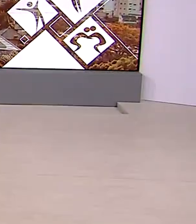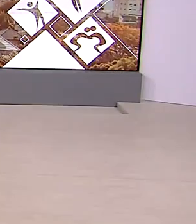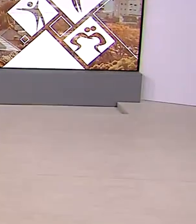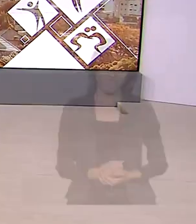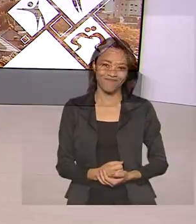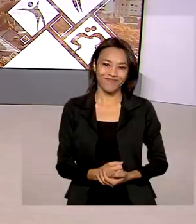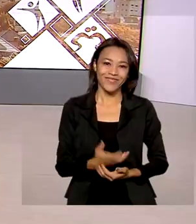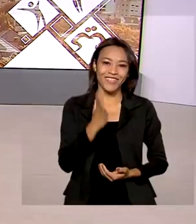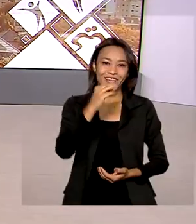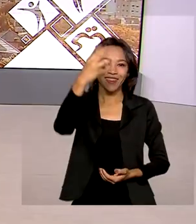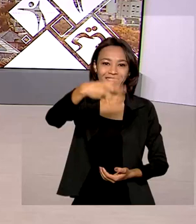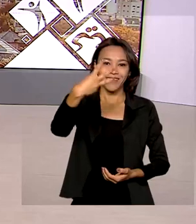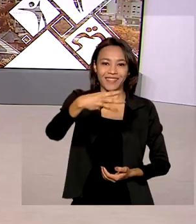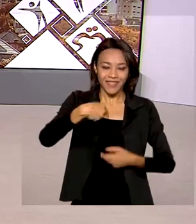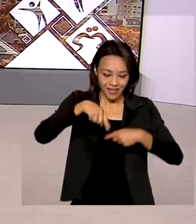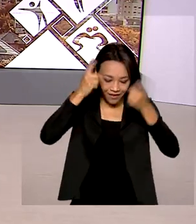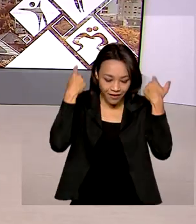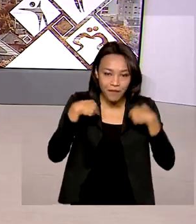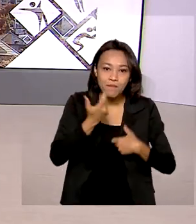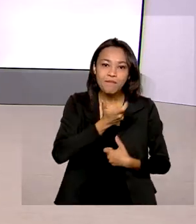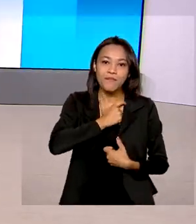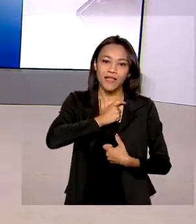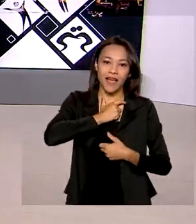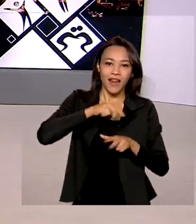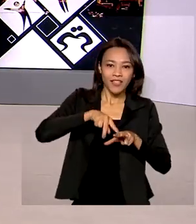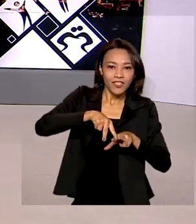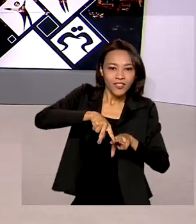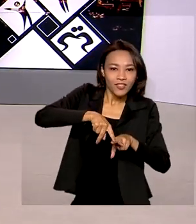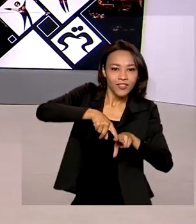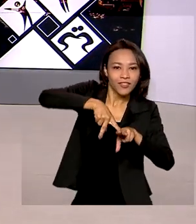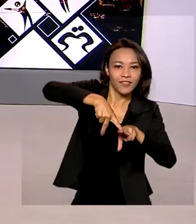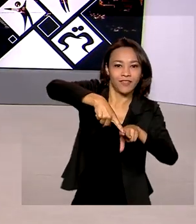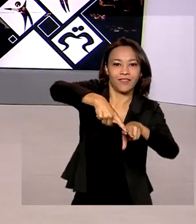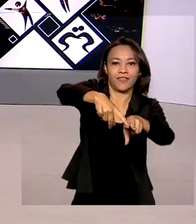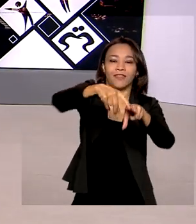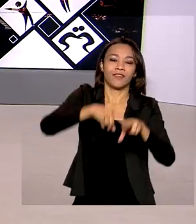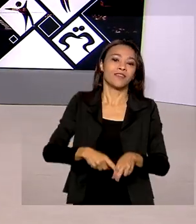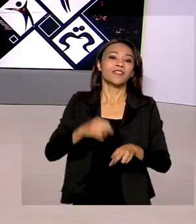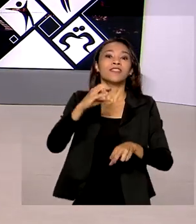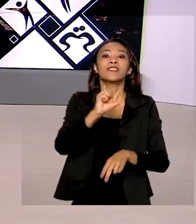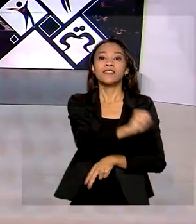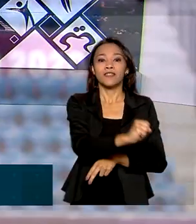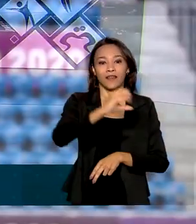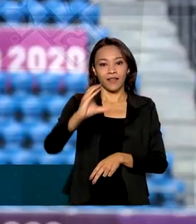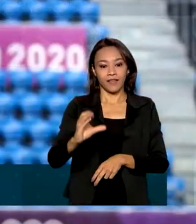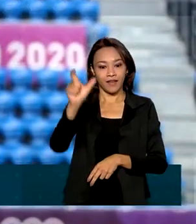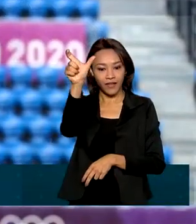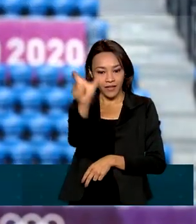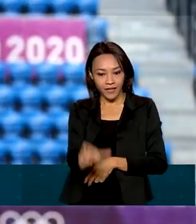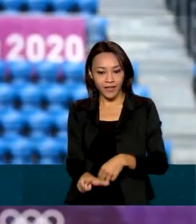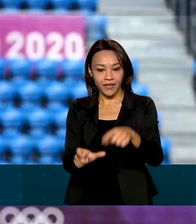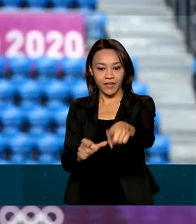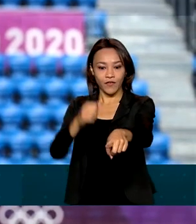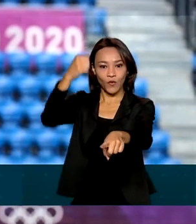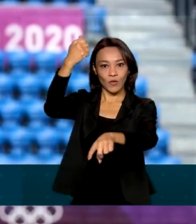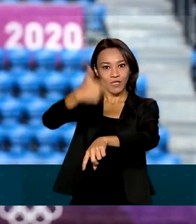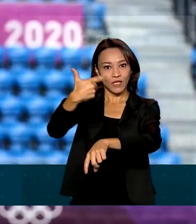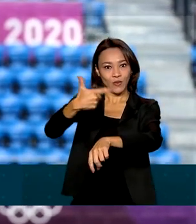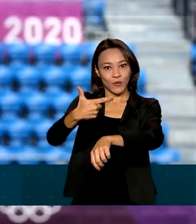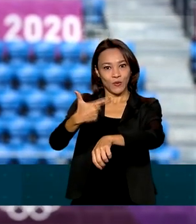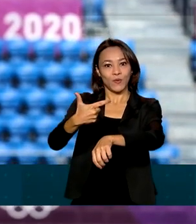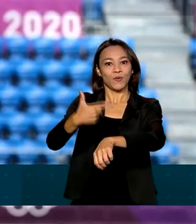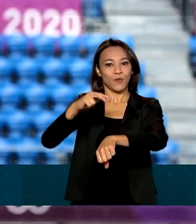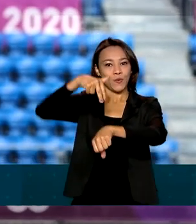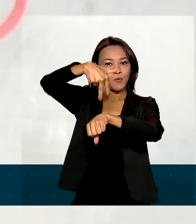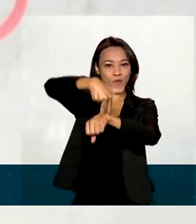E saiu a terceira medalha de prata no skate brasileiro. O catarinense Pedro Barros ficou em segundo lugar no skate parque